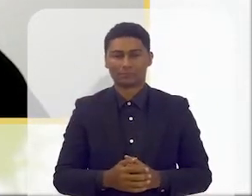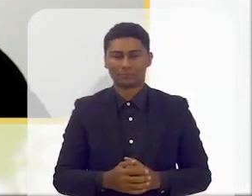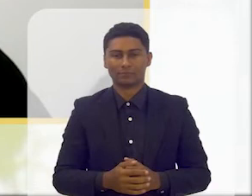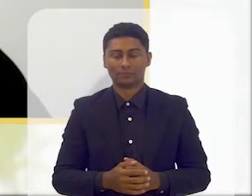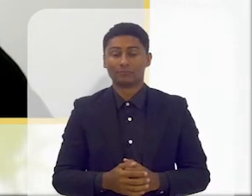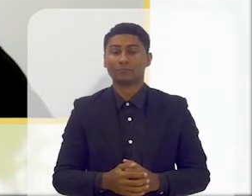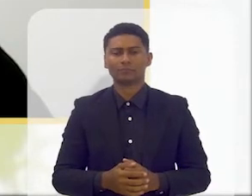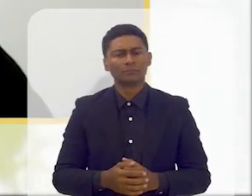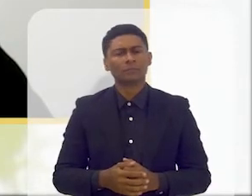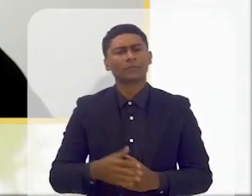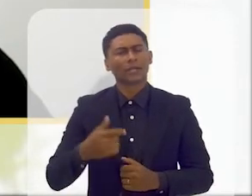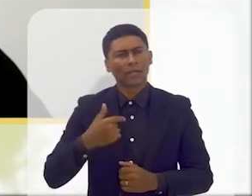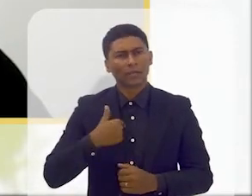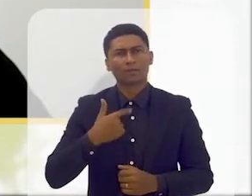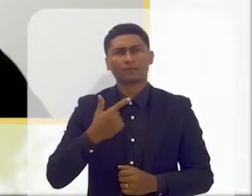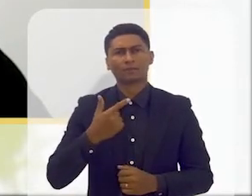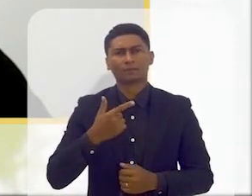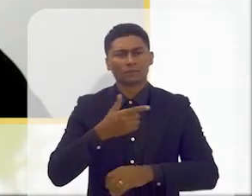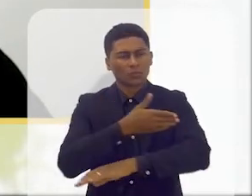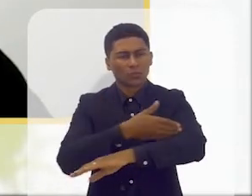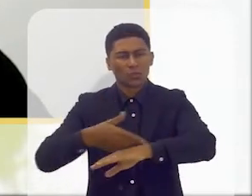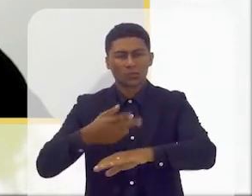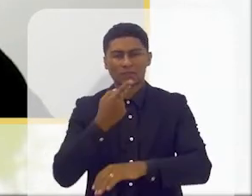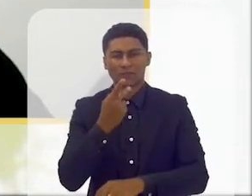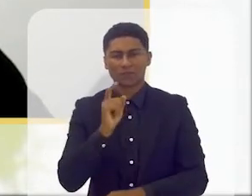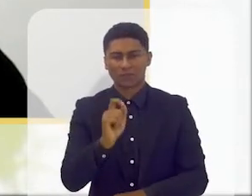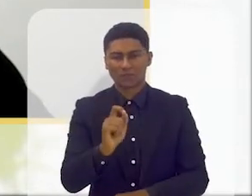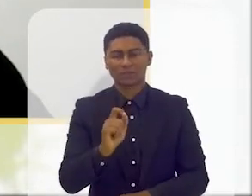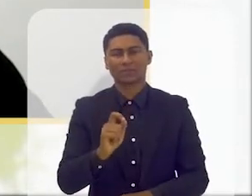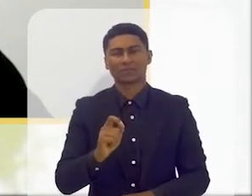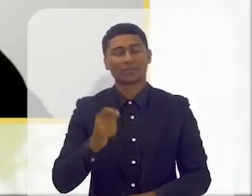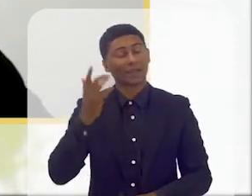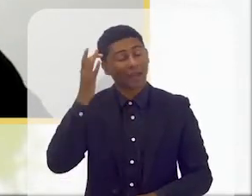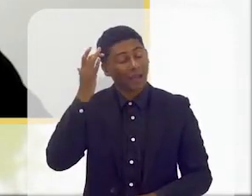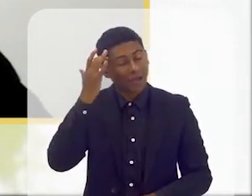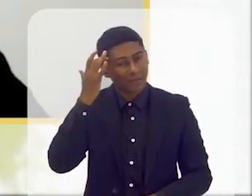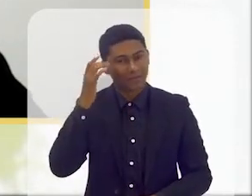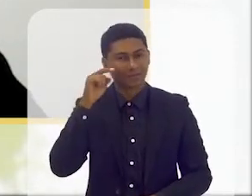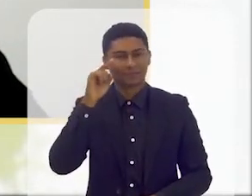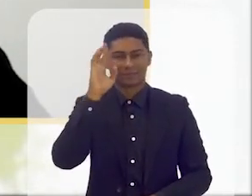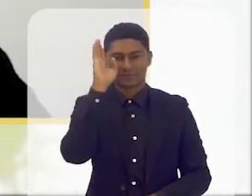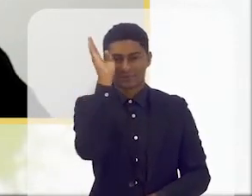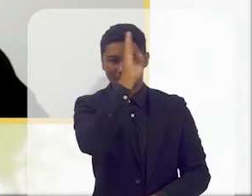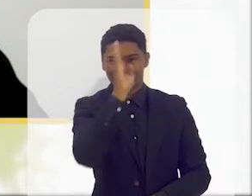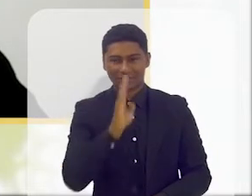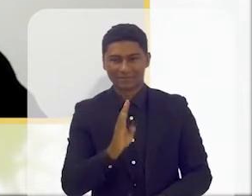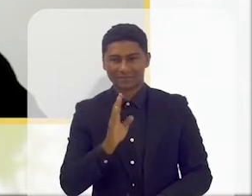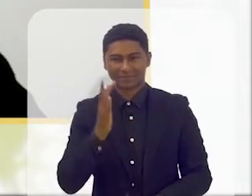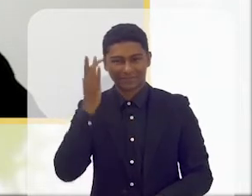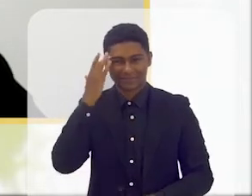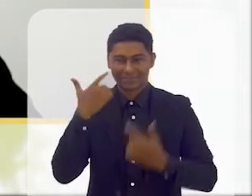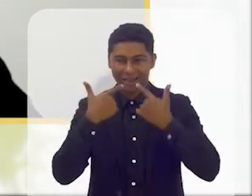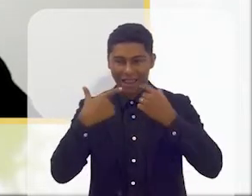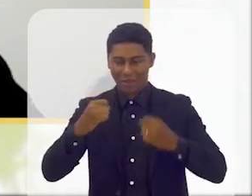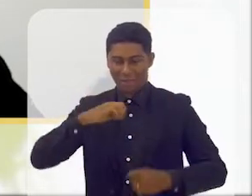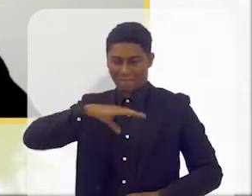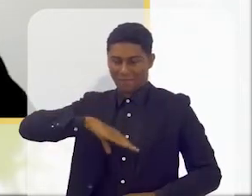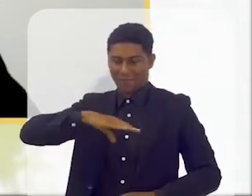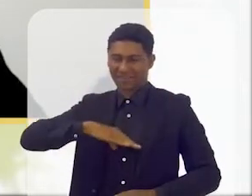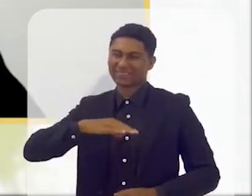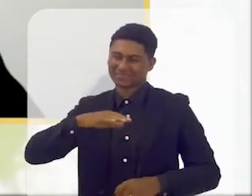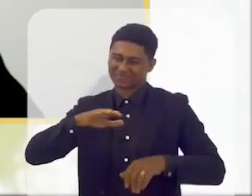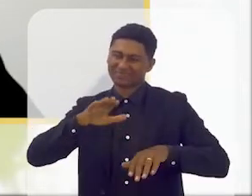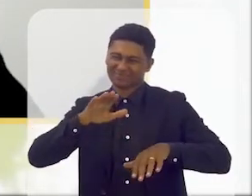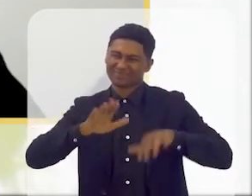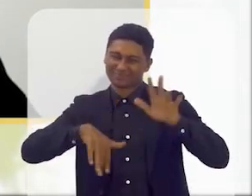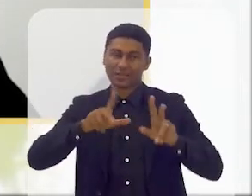eu costumo ter uma expressão que uso muito, penso que também no Brasil, às vezes o português não é bem igual, eu